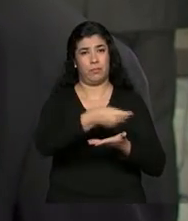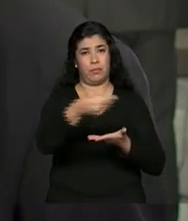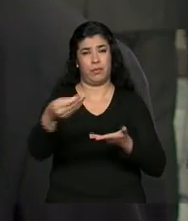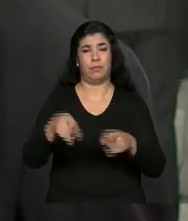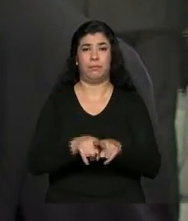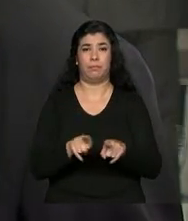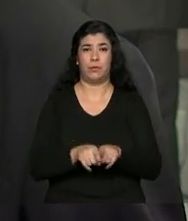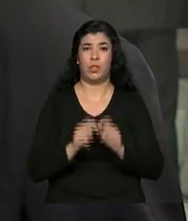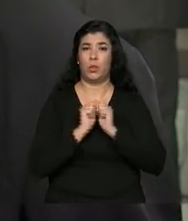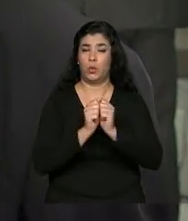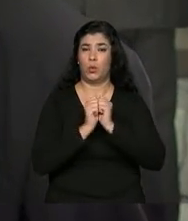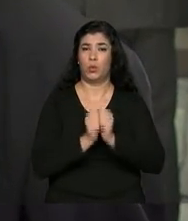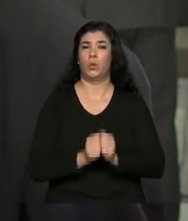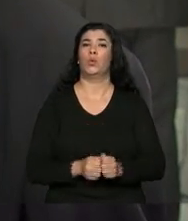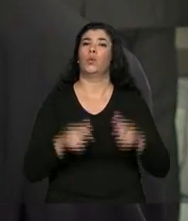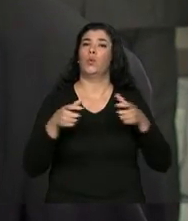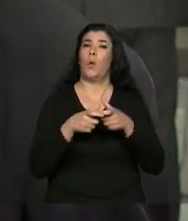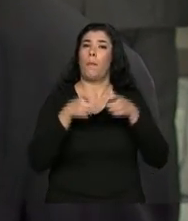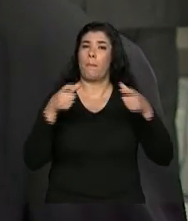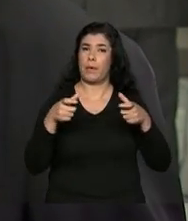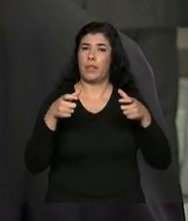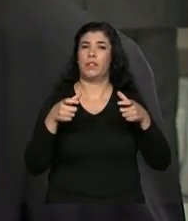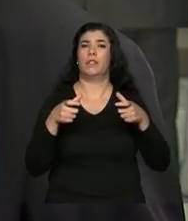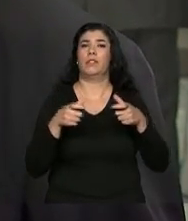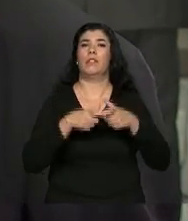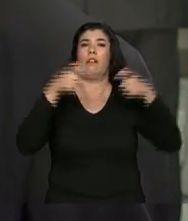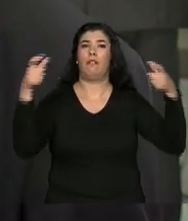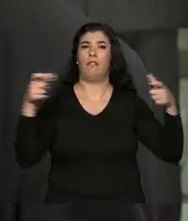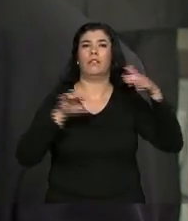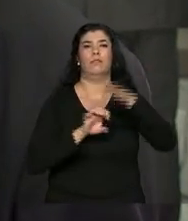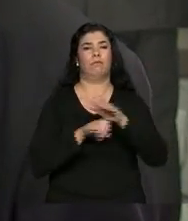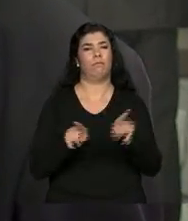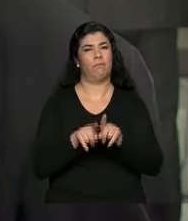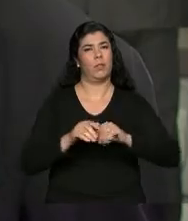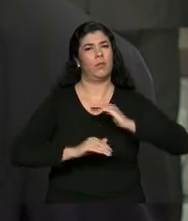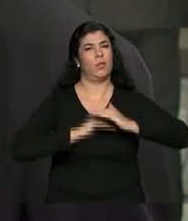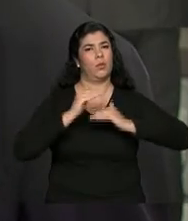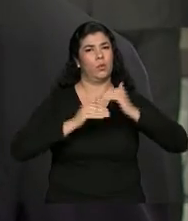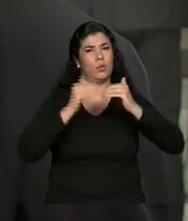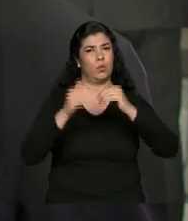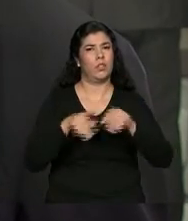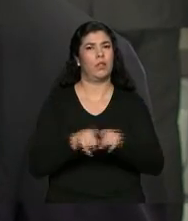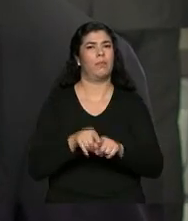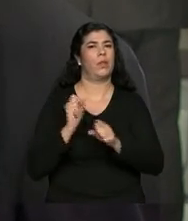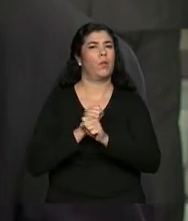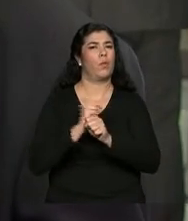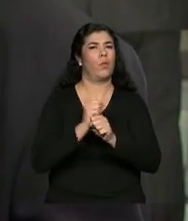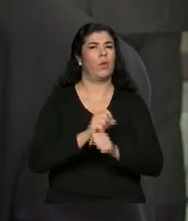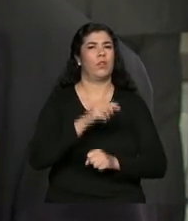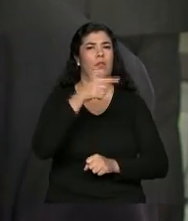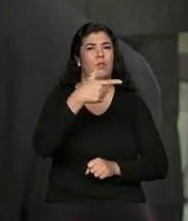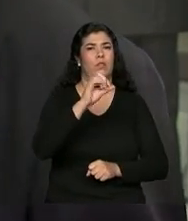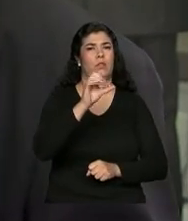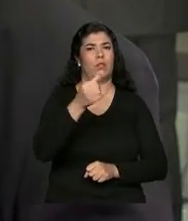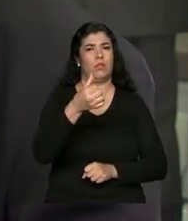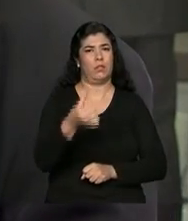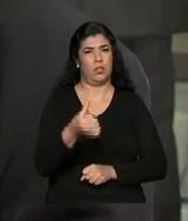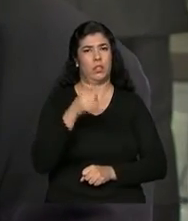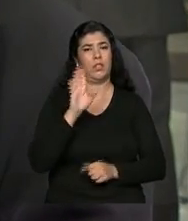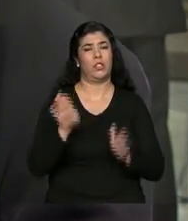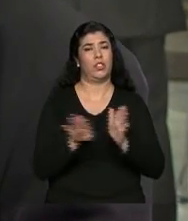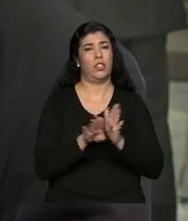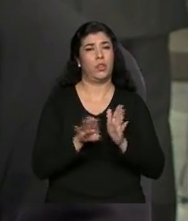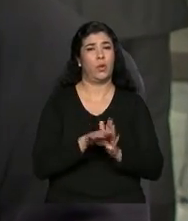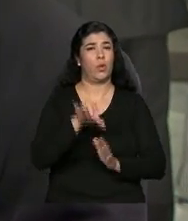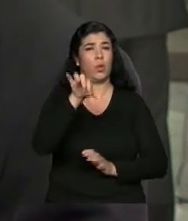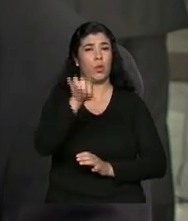a micro e a pequena empresa também cresceu, vem de 2006 esse processo, chegando hoje a mais de